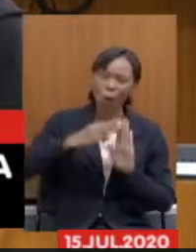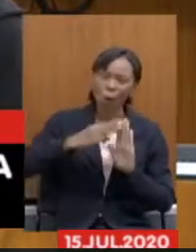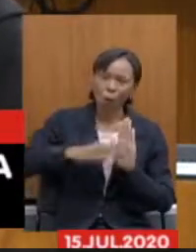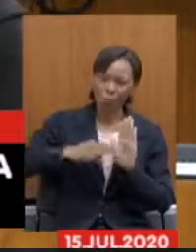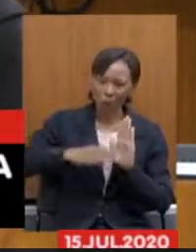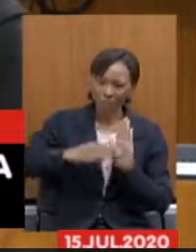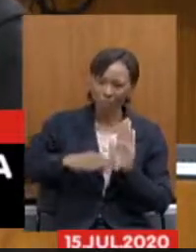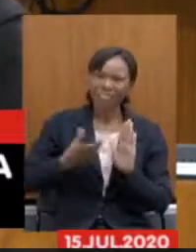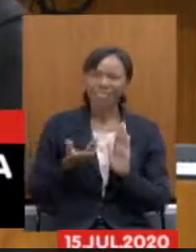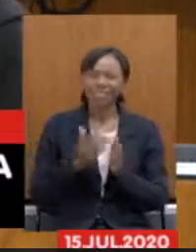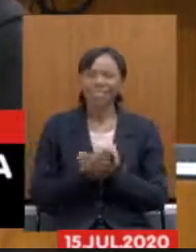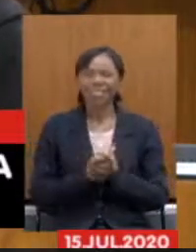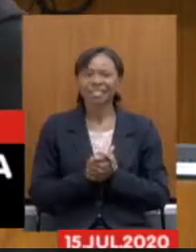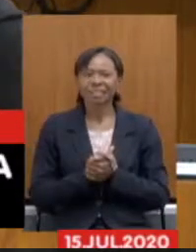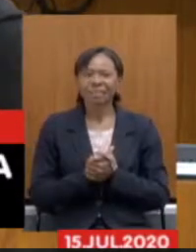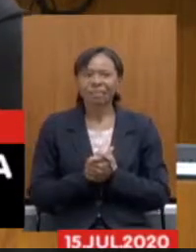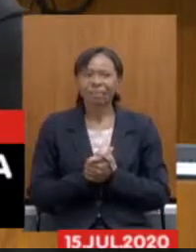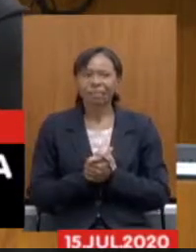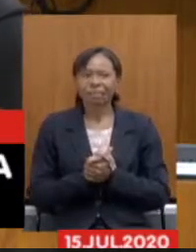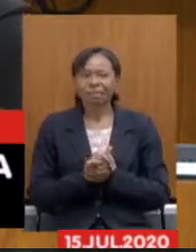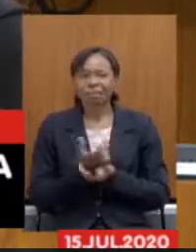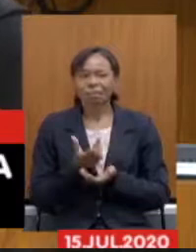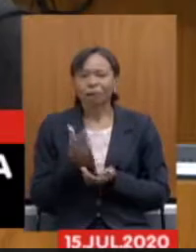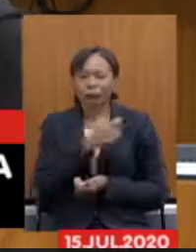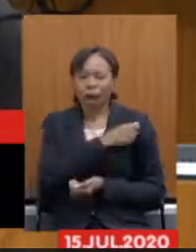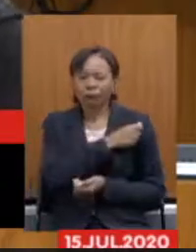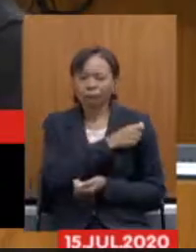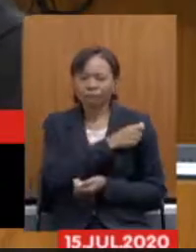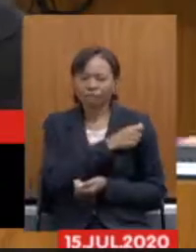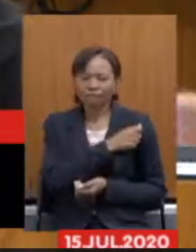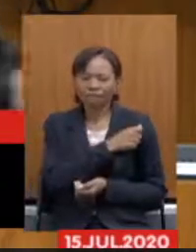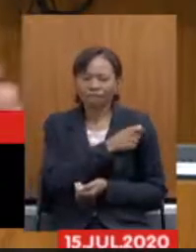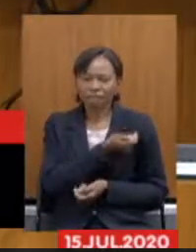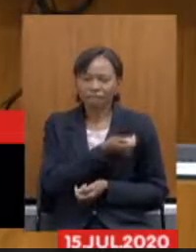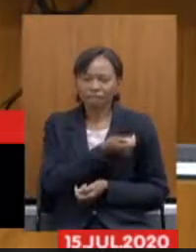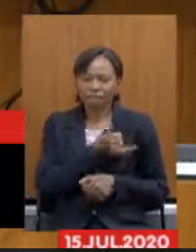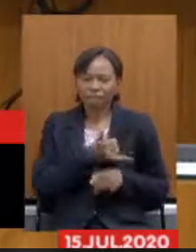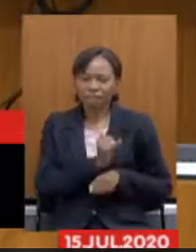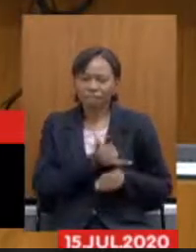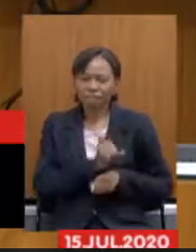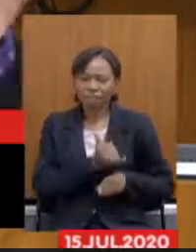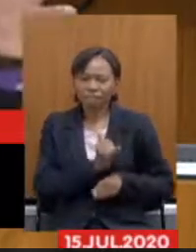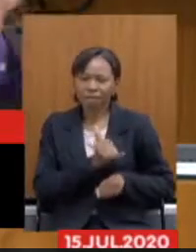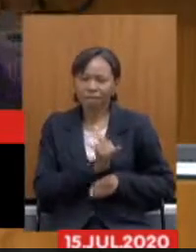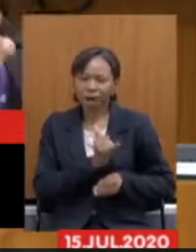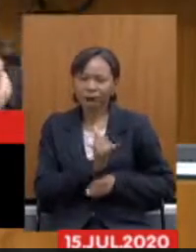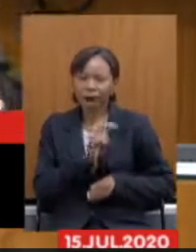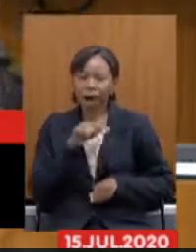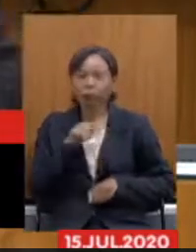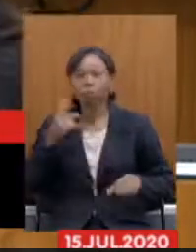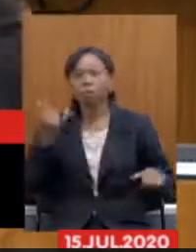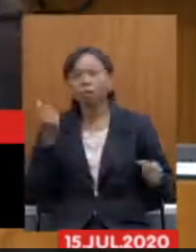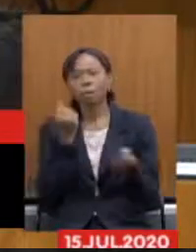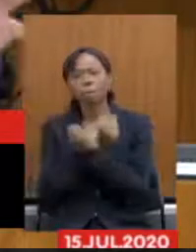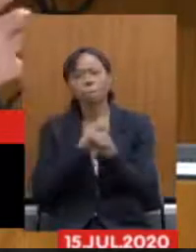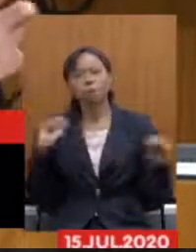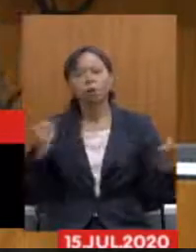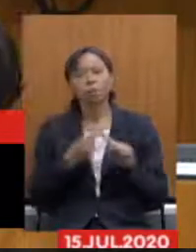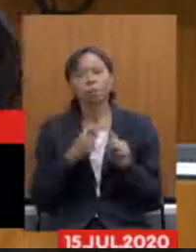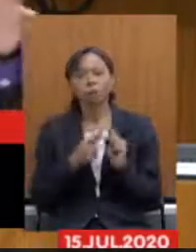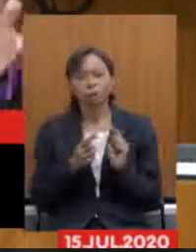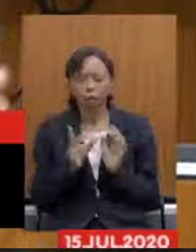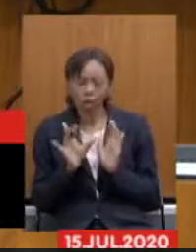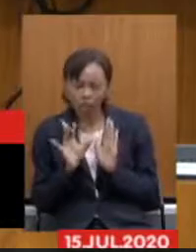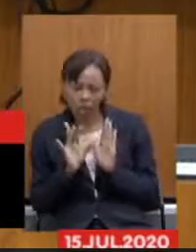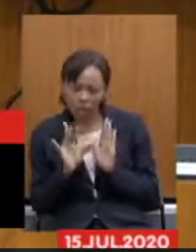que seria de um aluno cabulador de aulas, ele seria reprovado. Seria reprovado porque é um montão de copia e cola, mas as piores partes